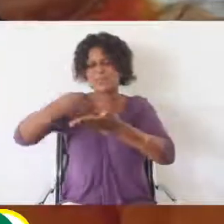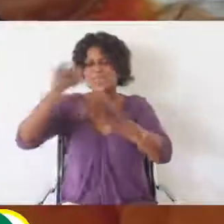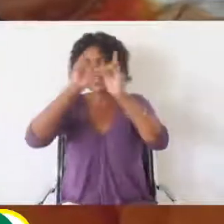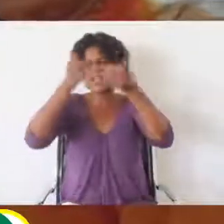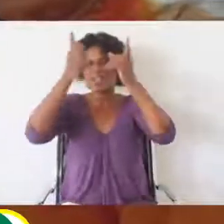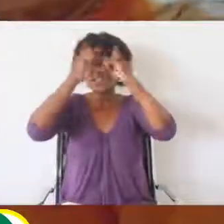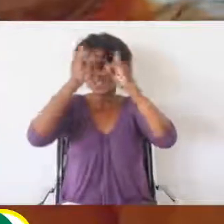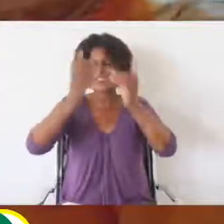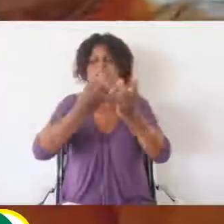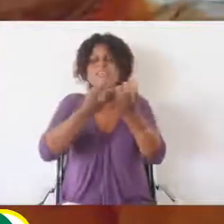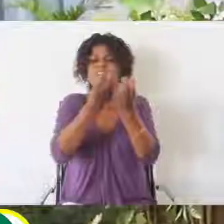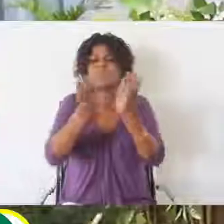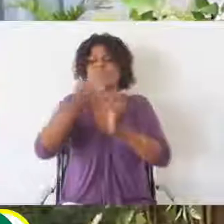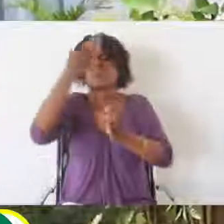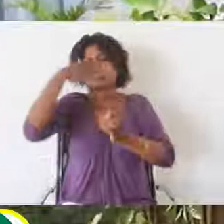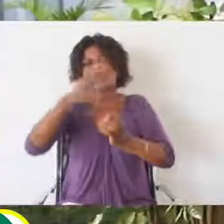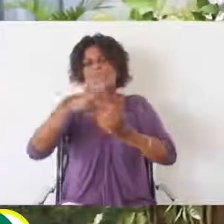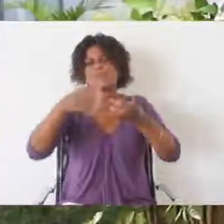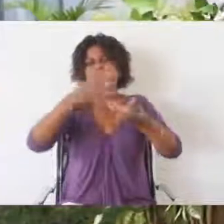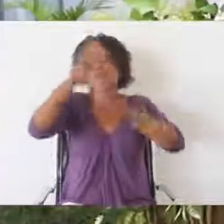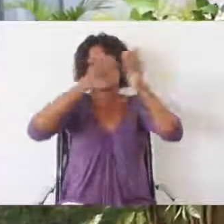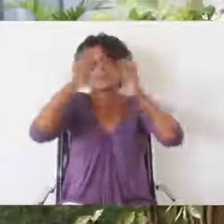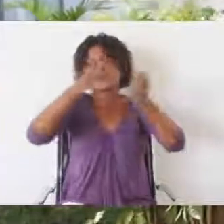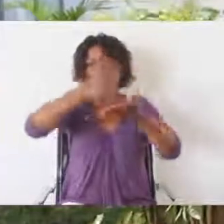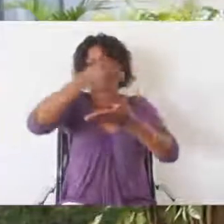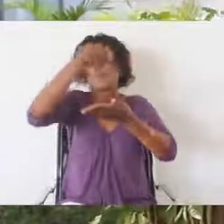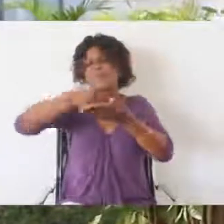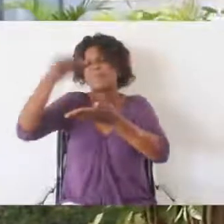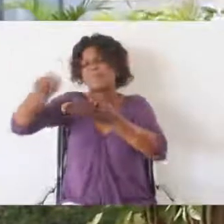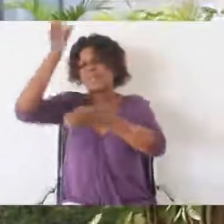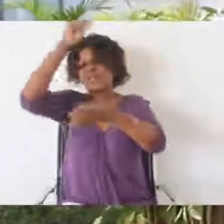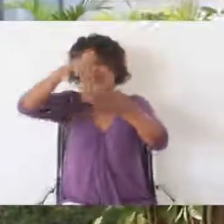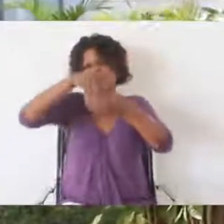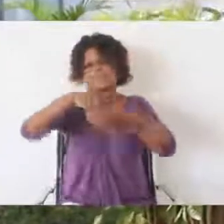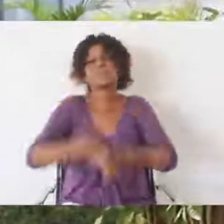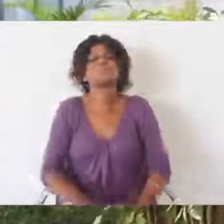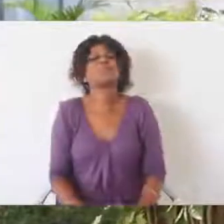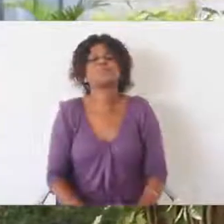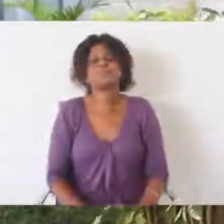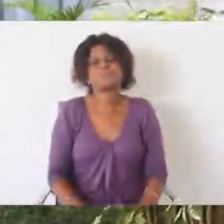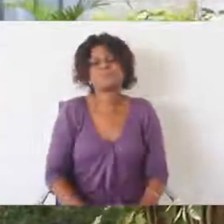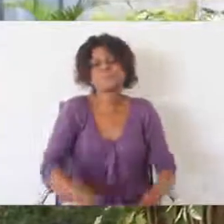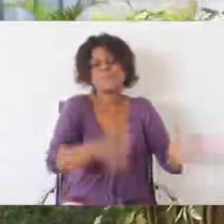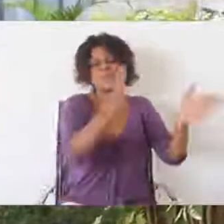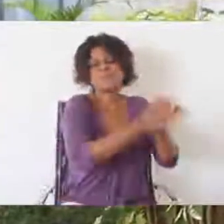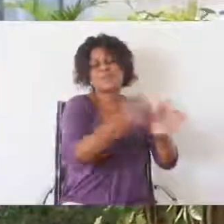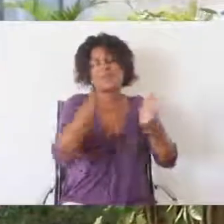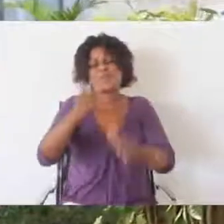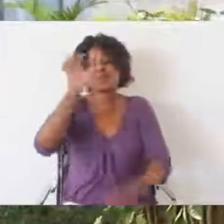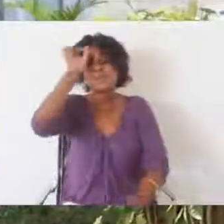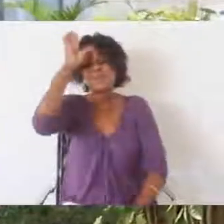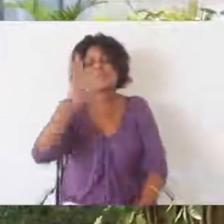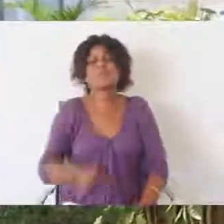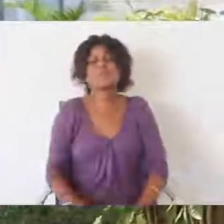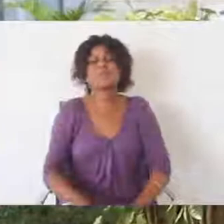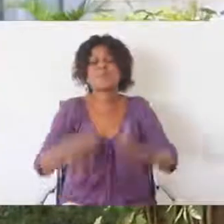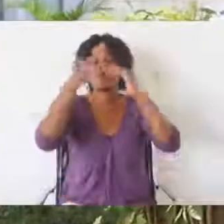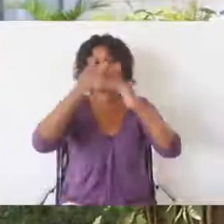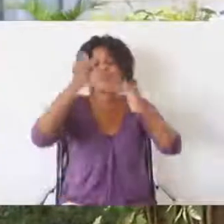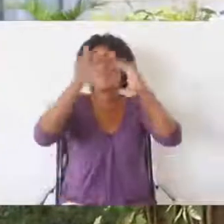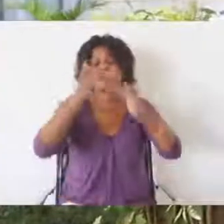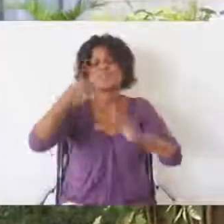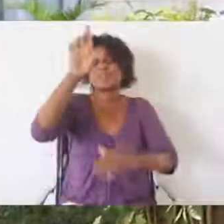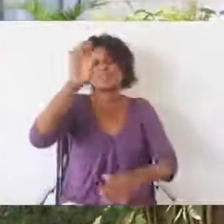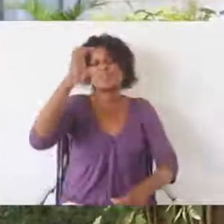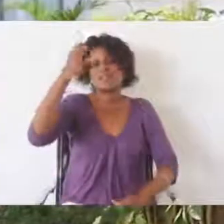Faculdade de Medicina. No momento cultural, acompanhe a música interpretada pela Regina, estudante da Escola de Comunicação e Artes.